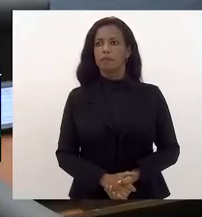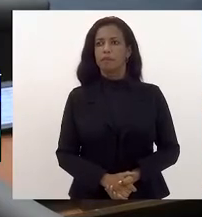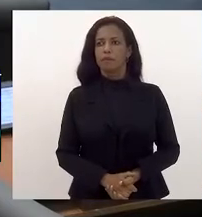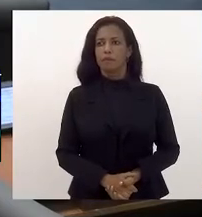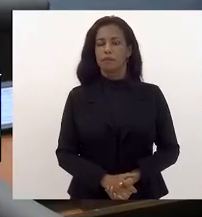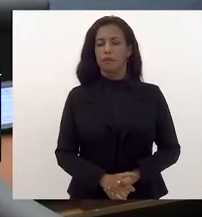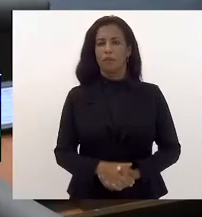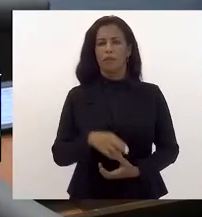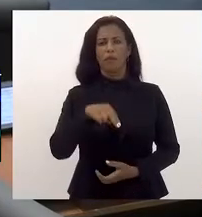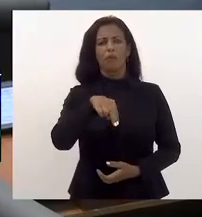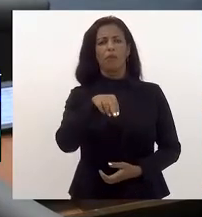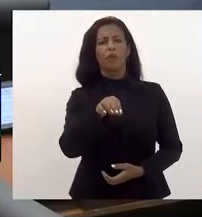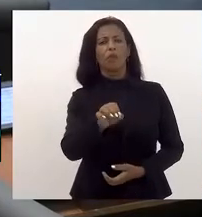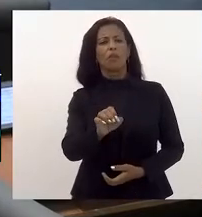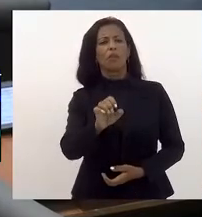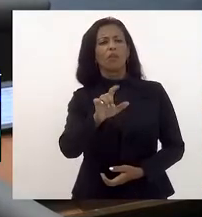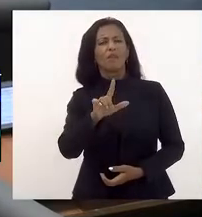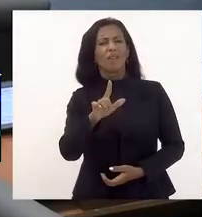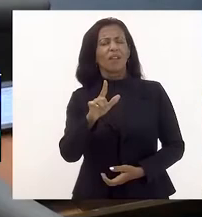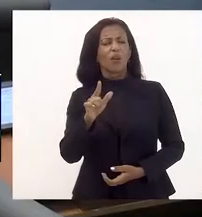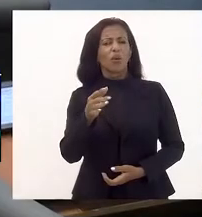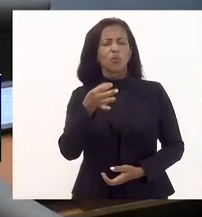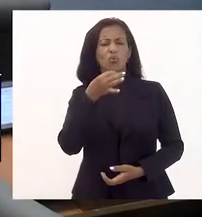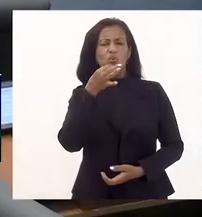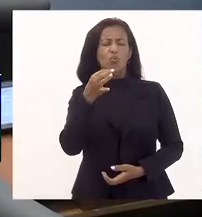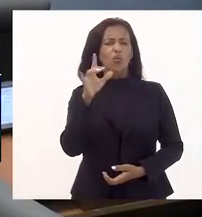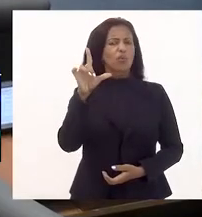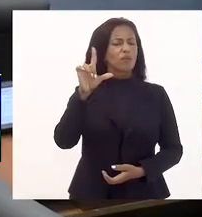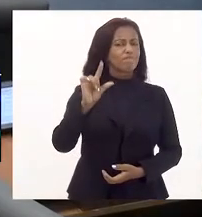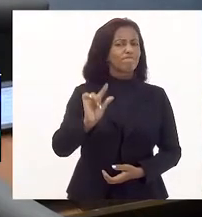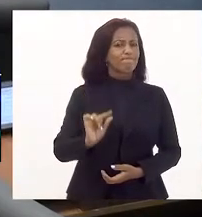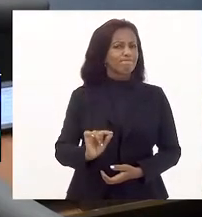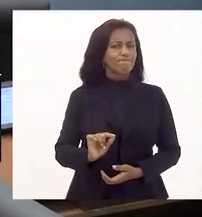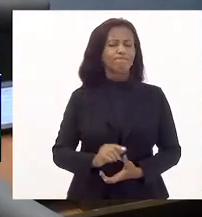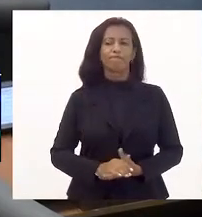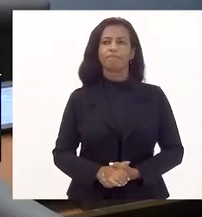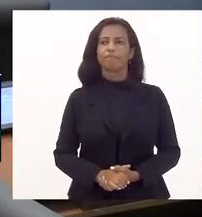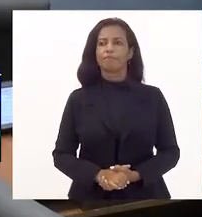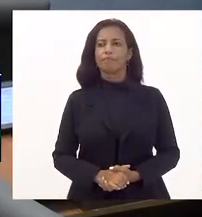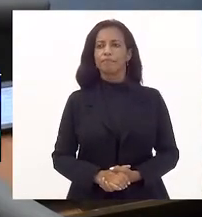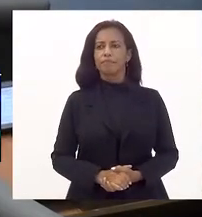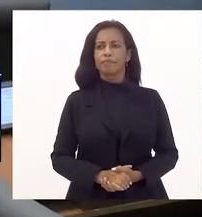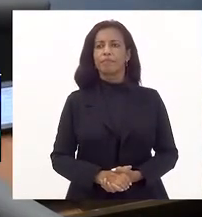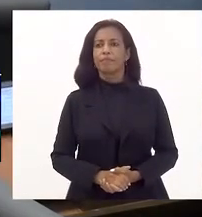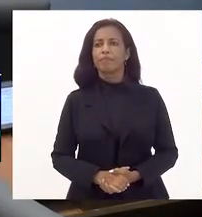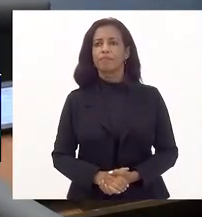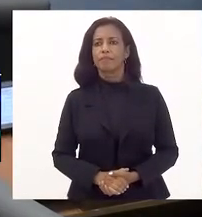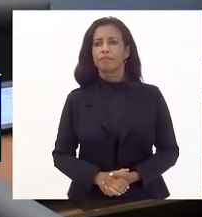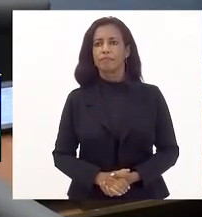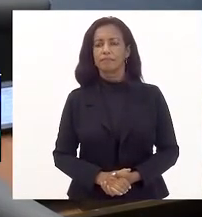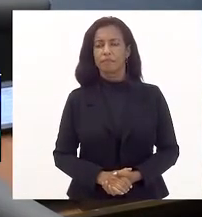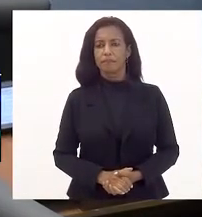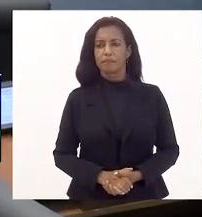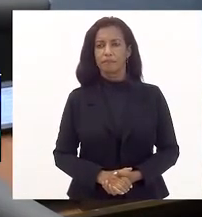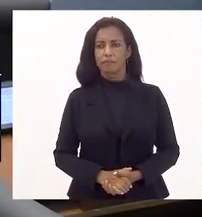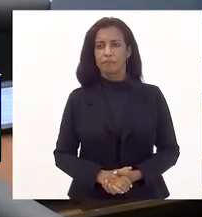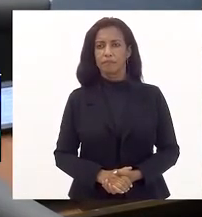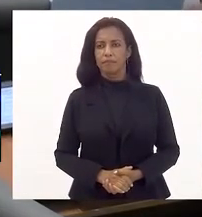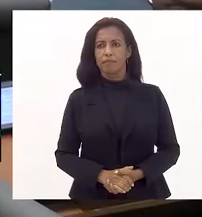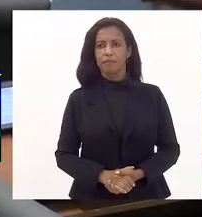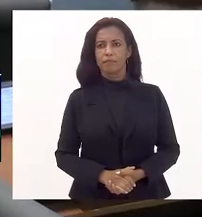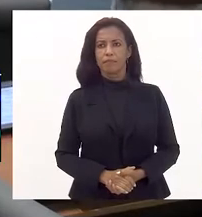Noel, está muito baixo o som, amigo. Gravado, muito baixo o som,